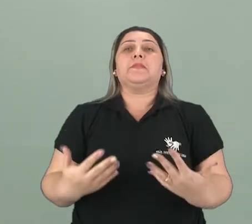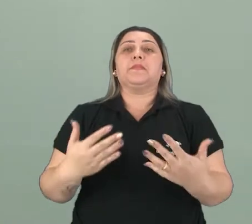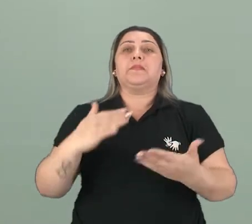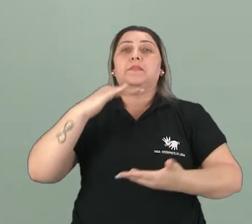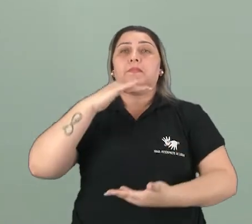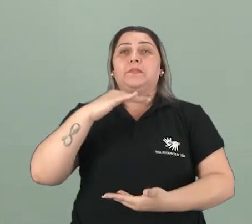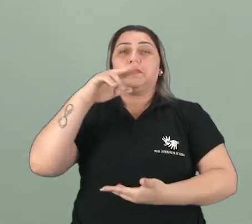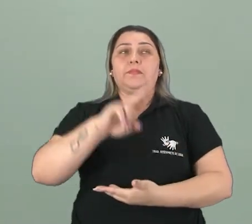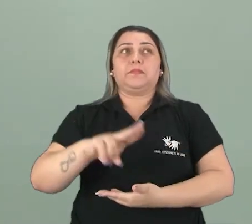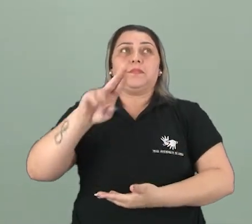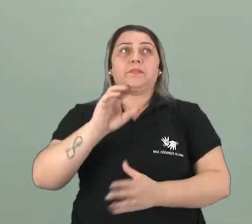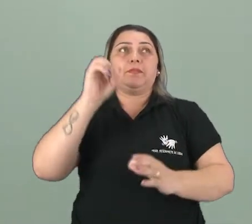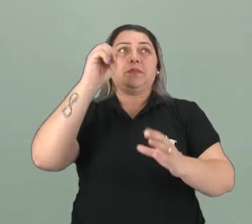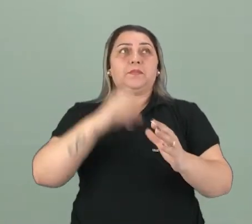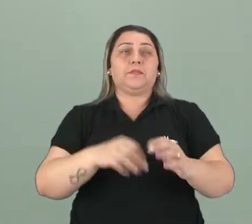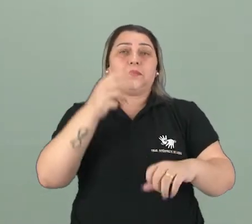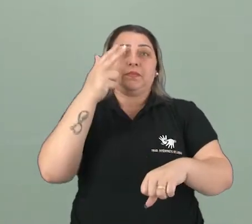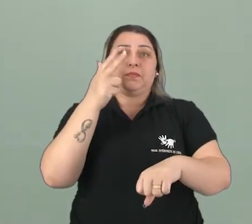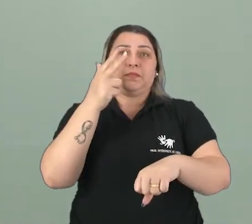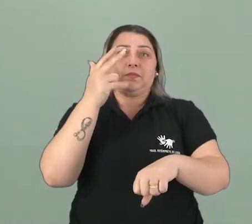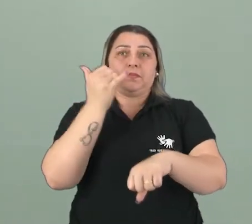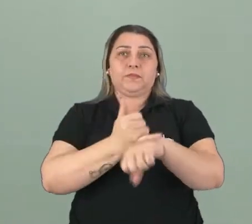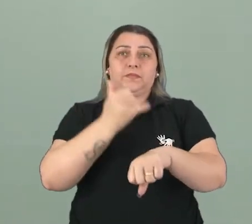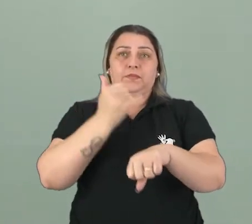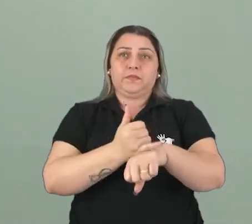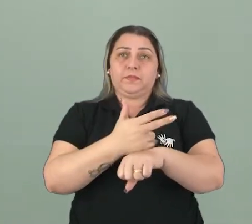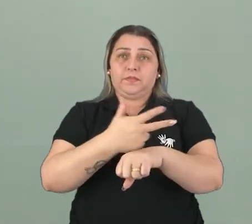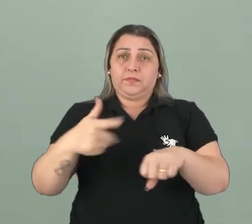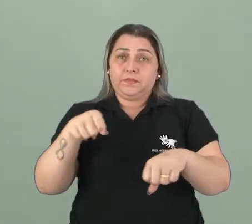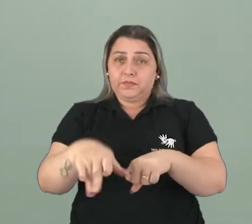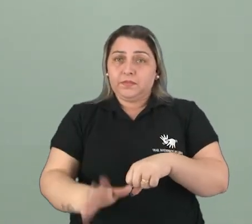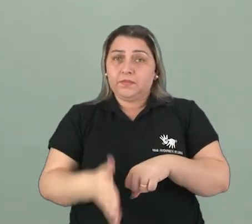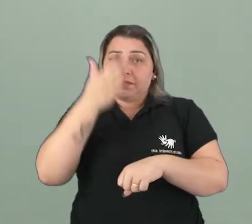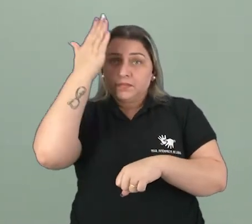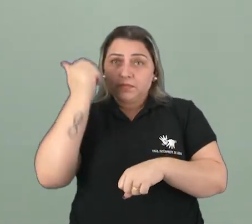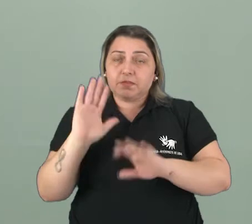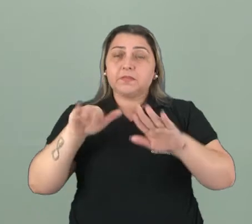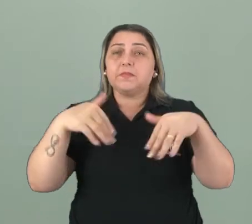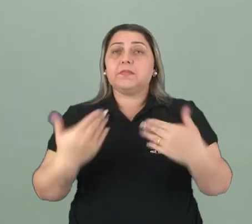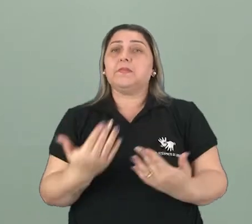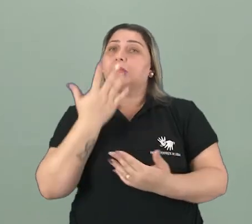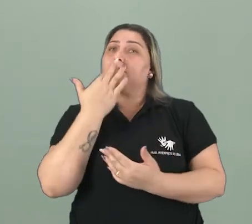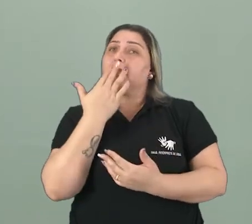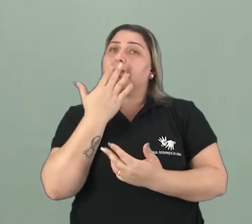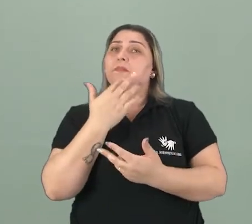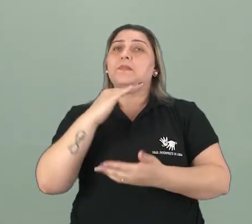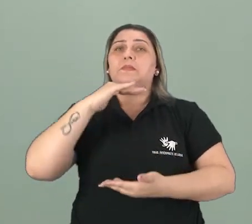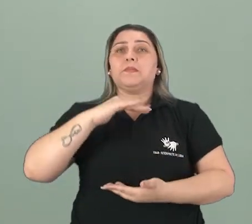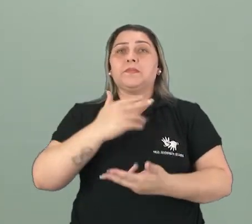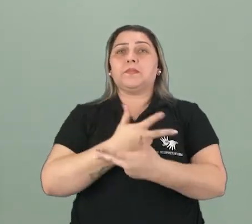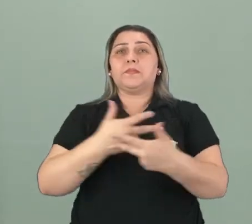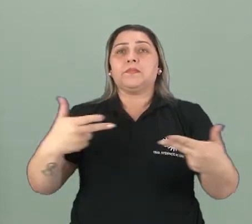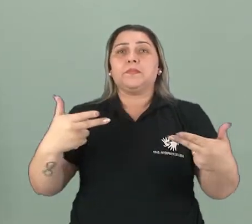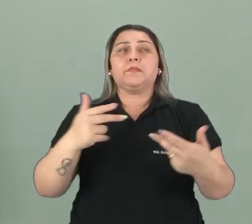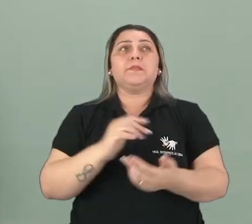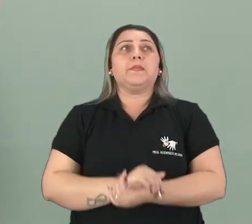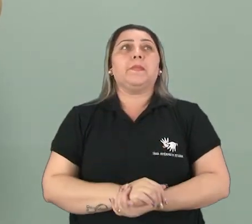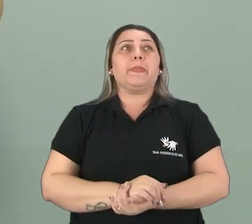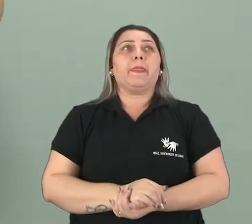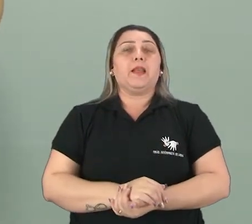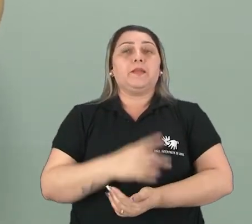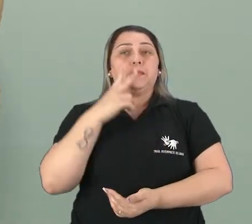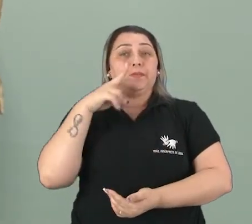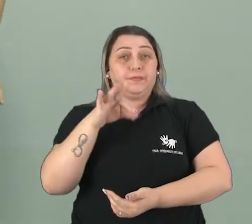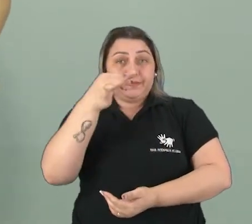lixeiras usadas para jogar o metal? Você já sabe qual é? Qual é a cor da lixeira? Vamos ver se